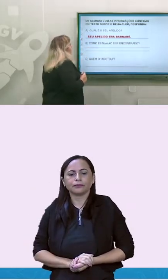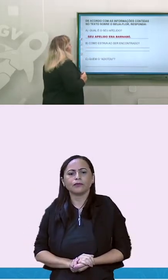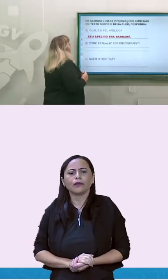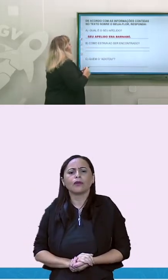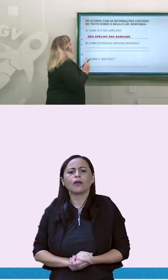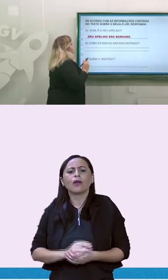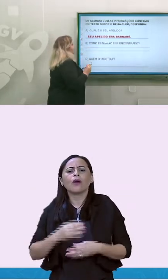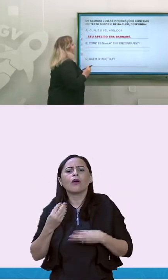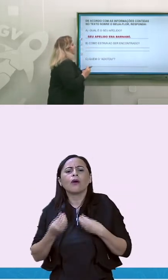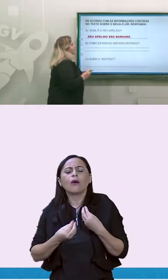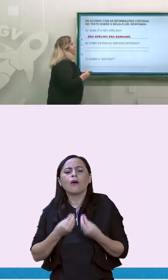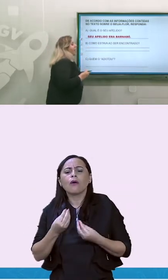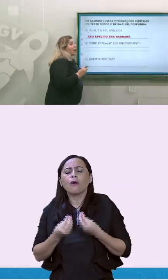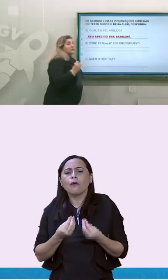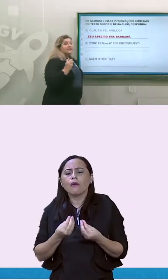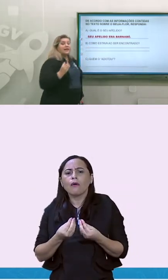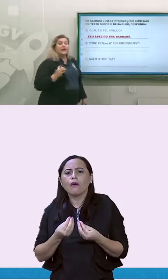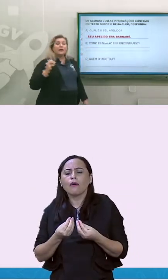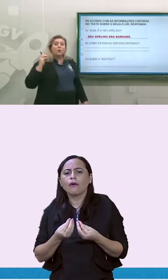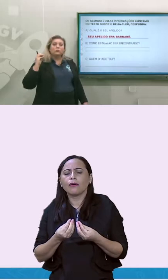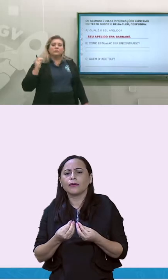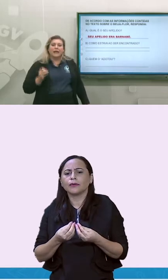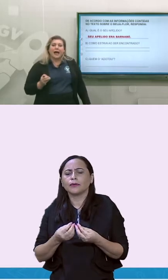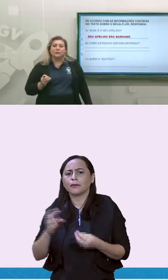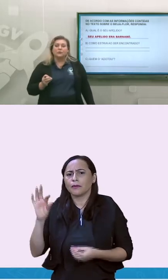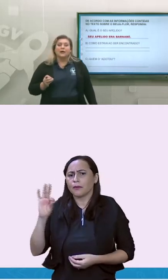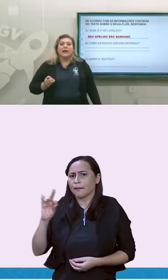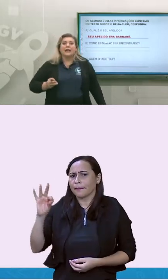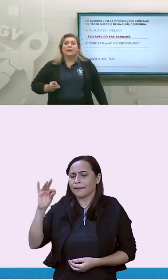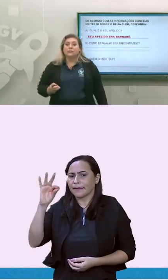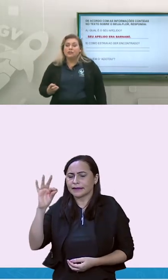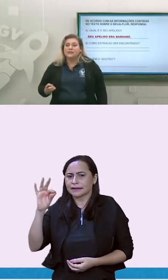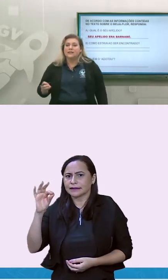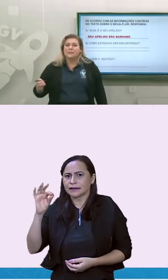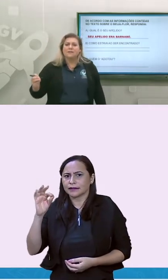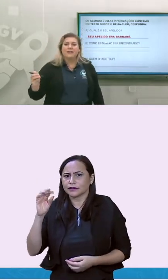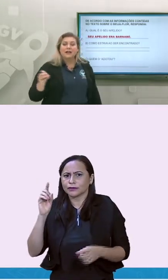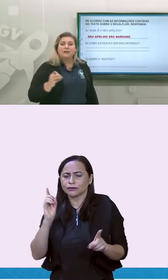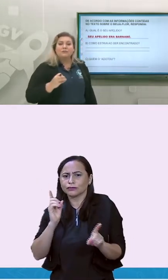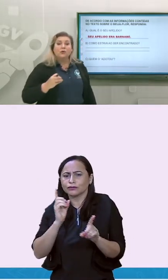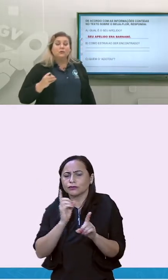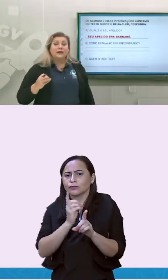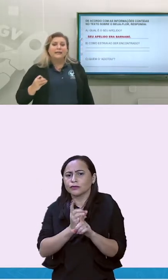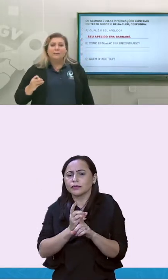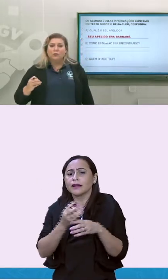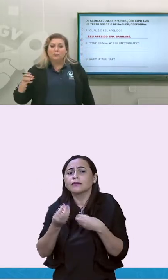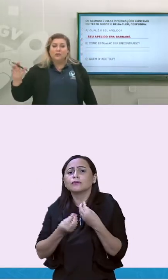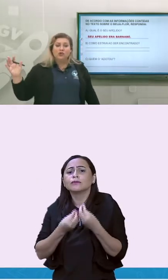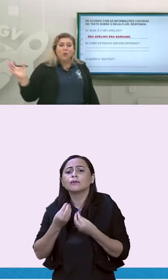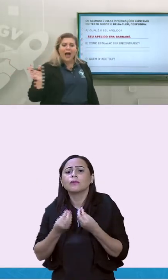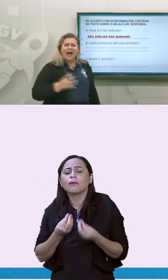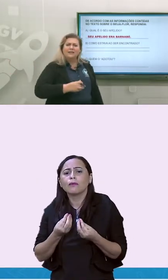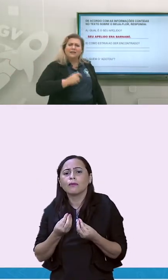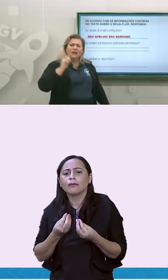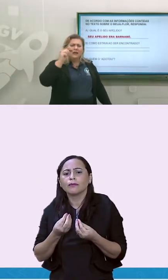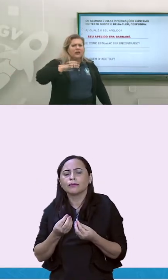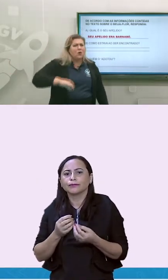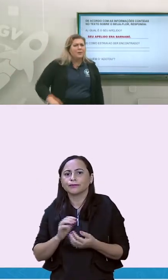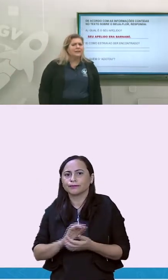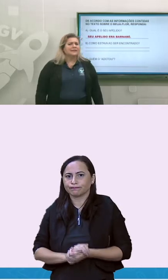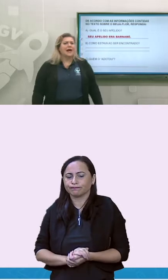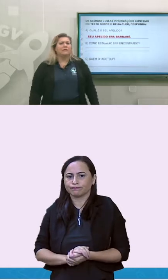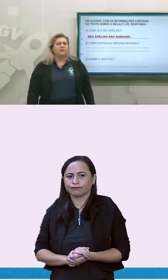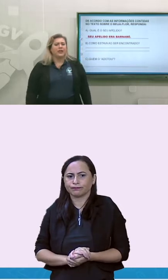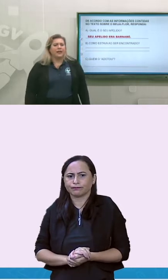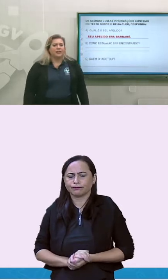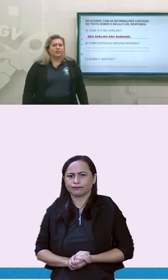Como ele estava ao ser encontrado? Lá na notícia também fala que ele foi encontrado após uma enxurrada. E